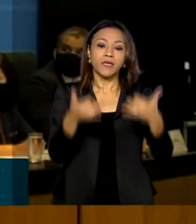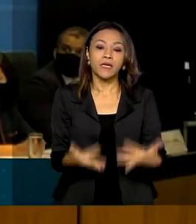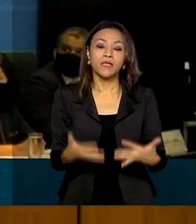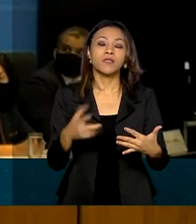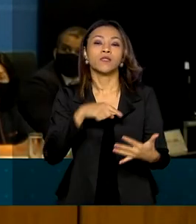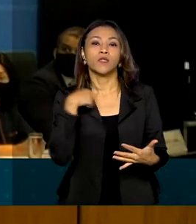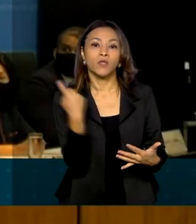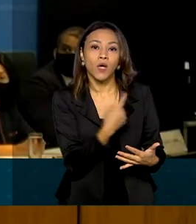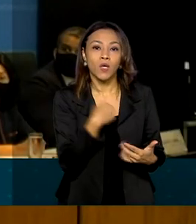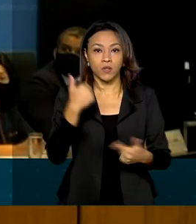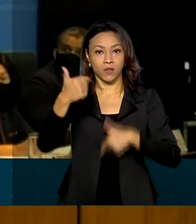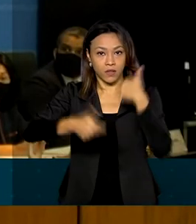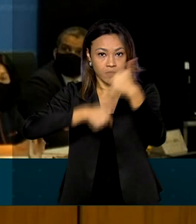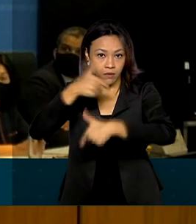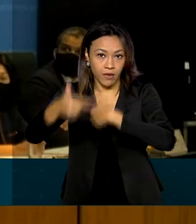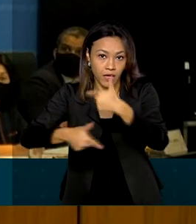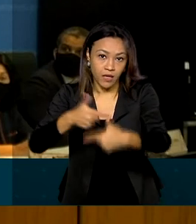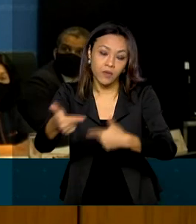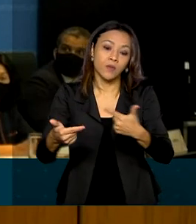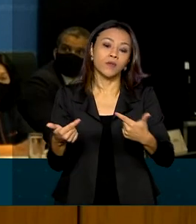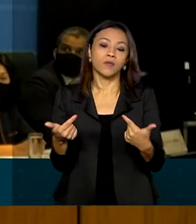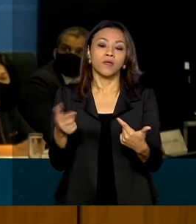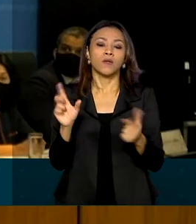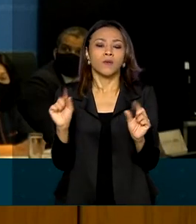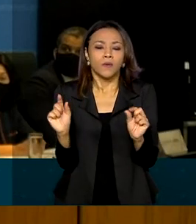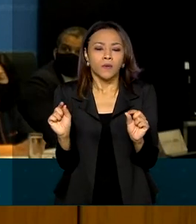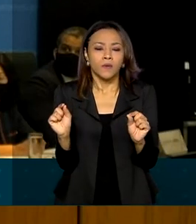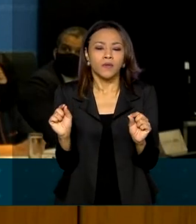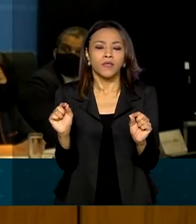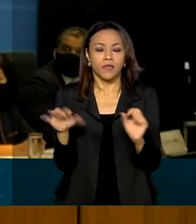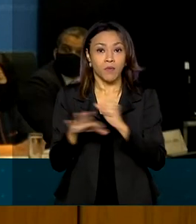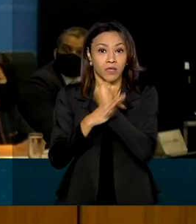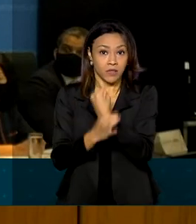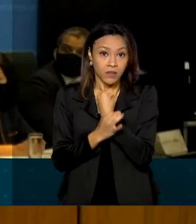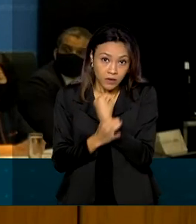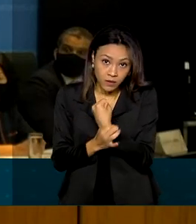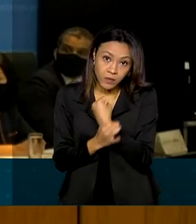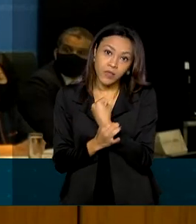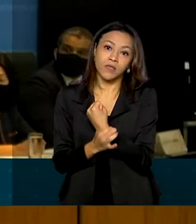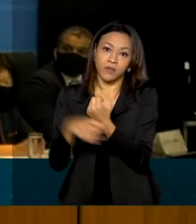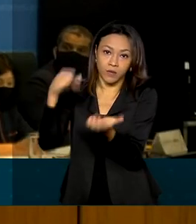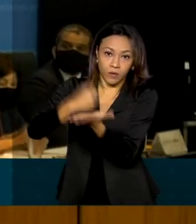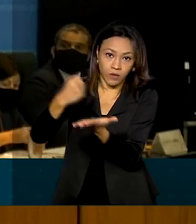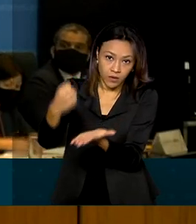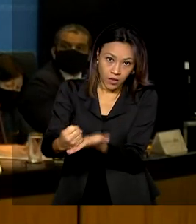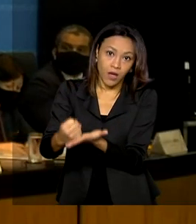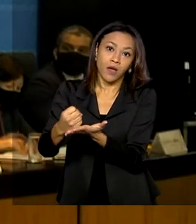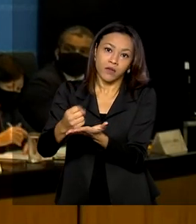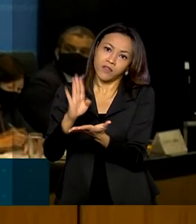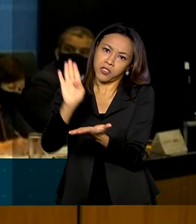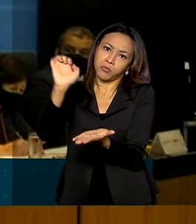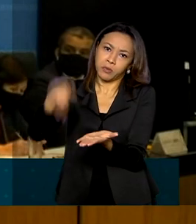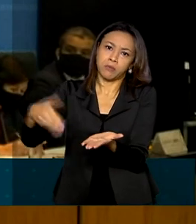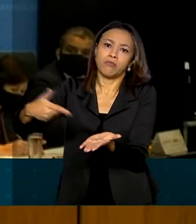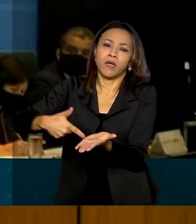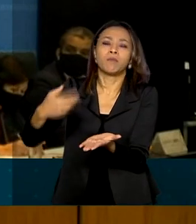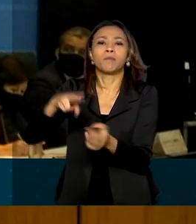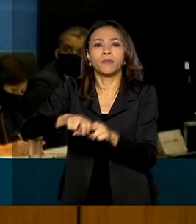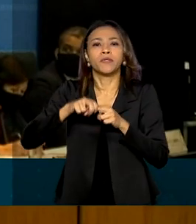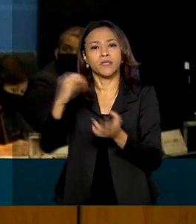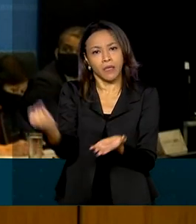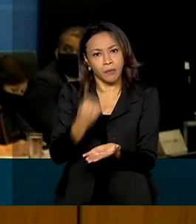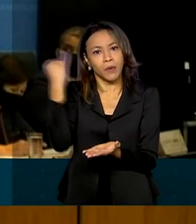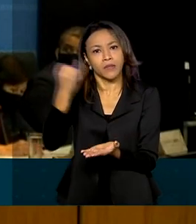maximizar o valor gerado para a União e prever segurança jurídica, para que esse processo todo avance muito bem, por isso é importante o nosso